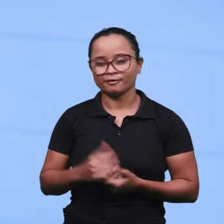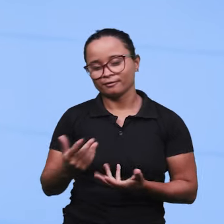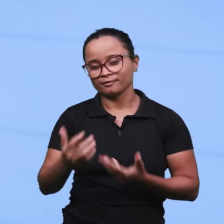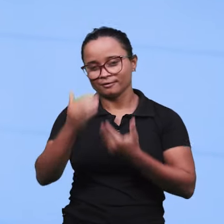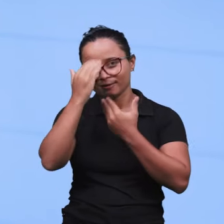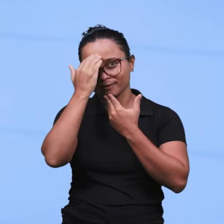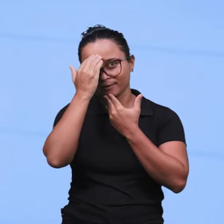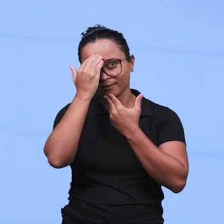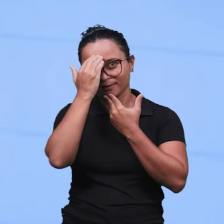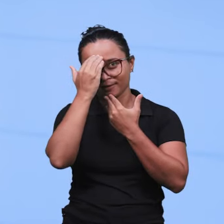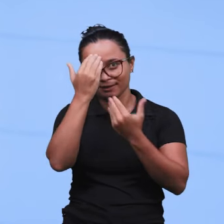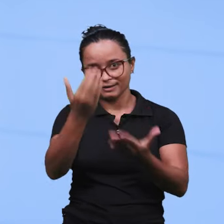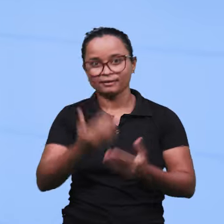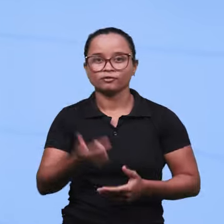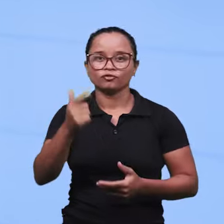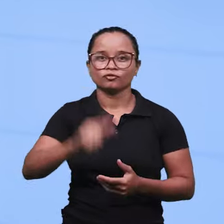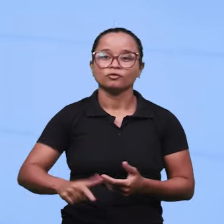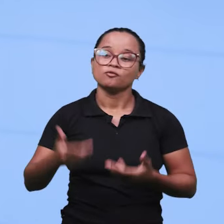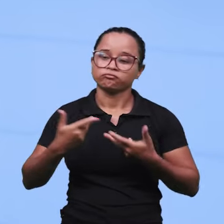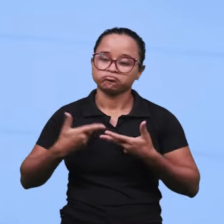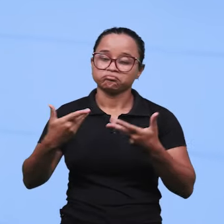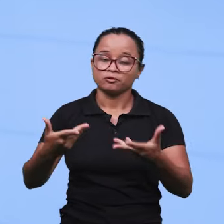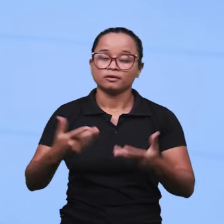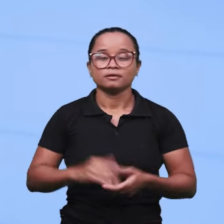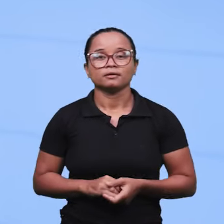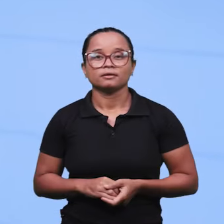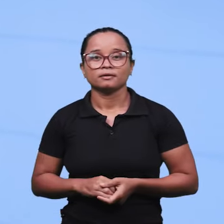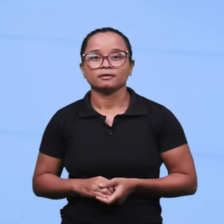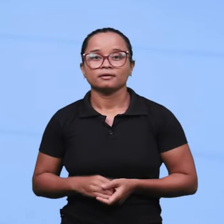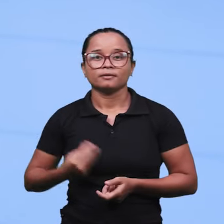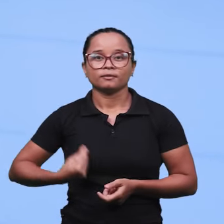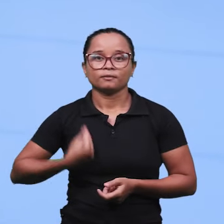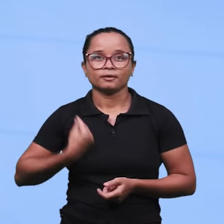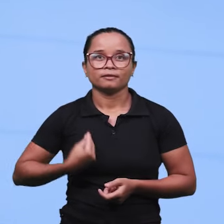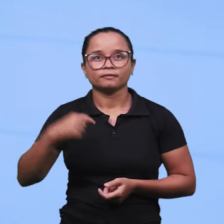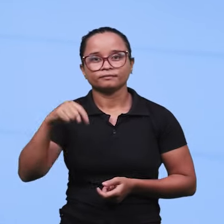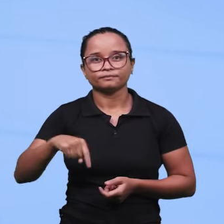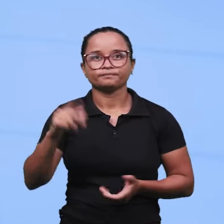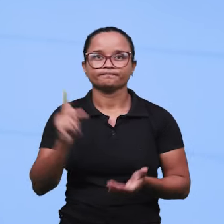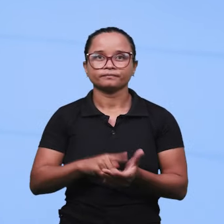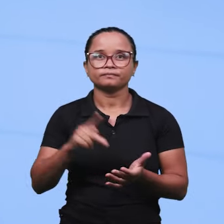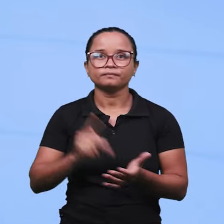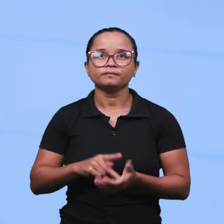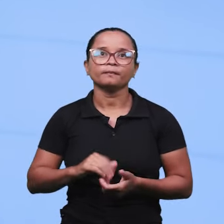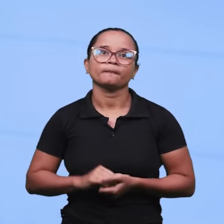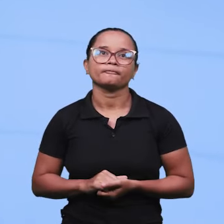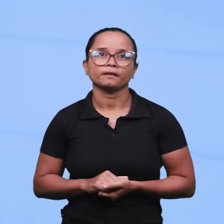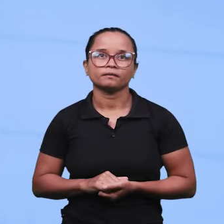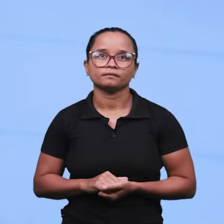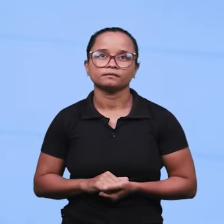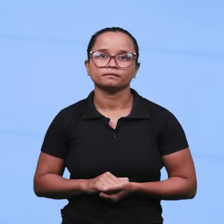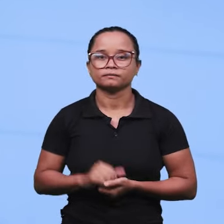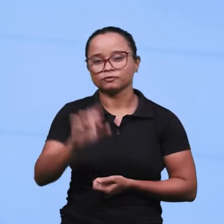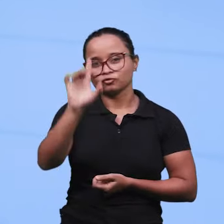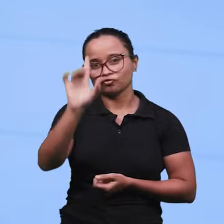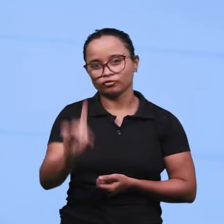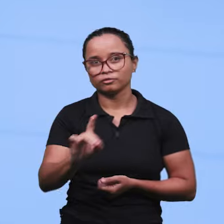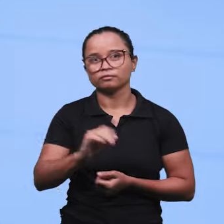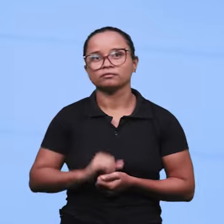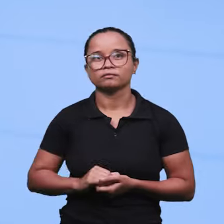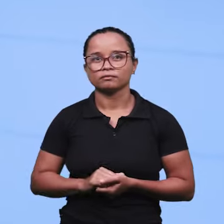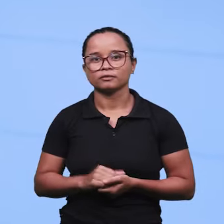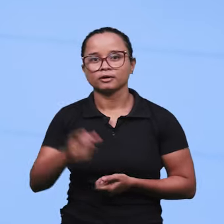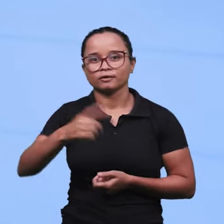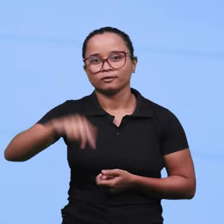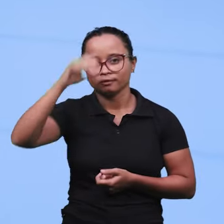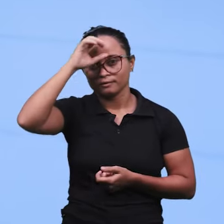agradecer, na verdade, novamente o convite, poder estar aqui. Na verdade, no direito, a gente costuma falar que nós